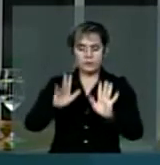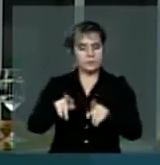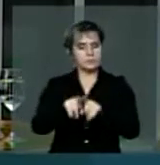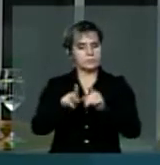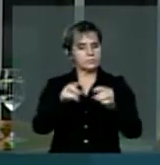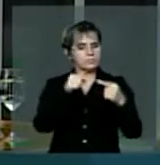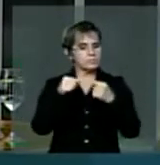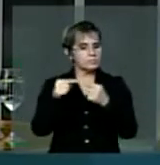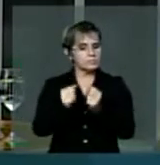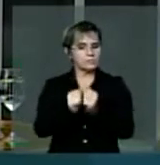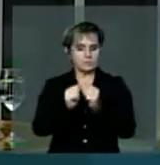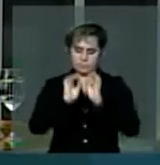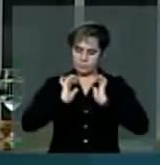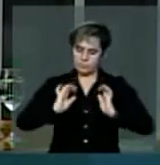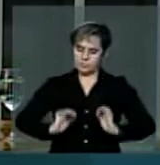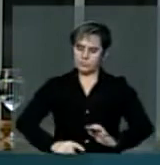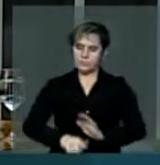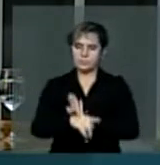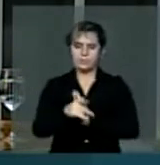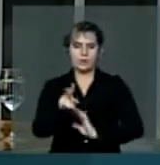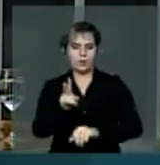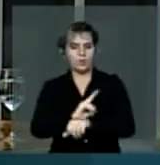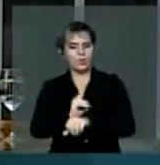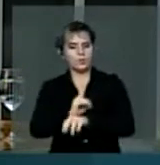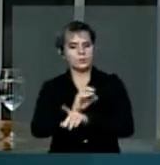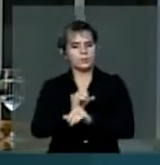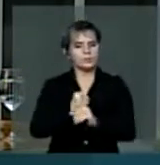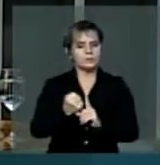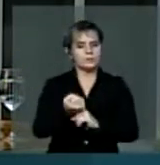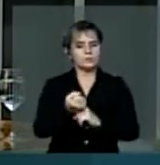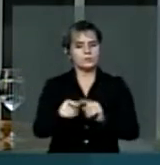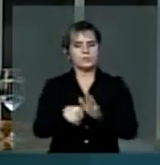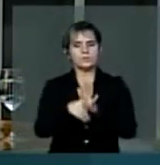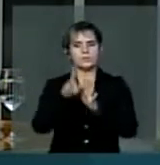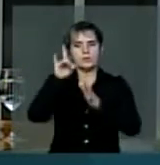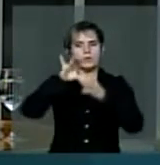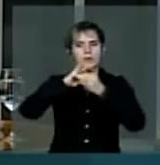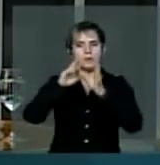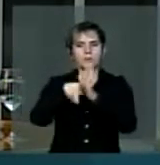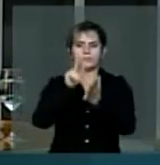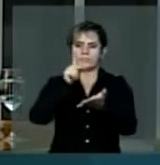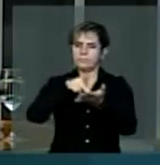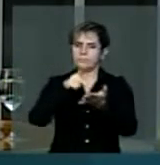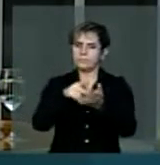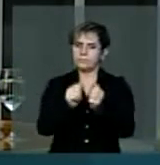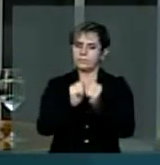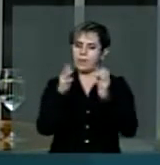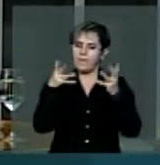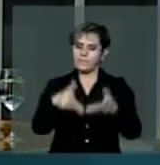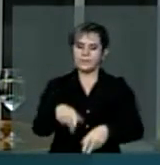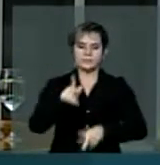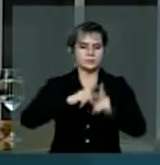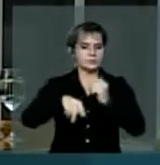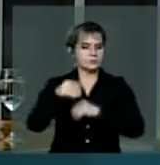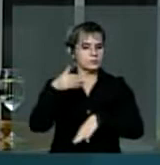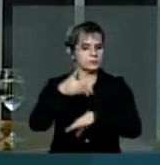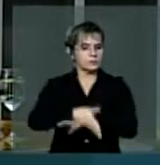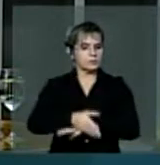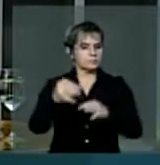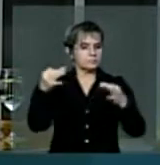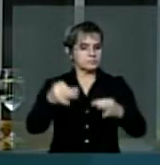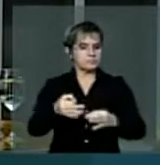com coerência, com ética, Com controle social, com democracia plena, com participação popular plena,